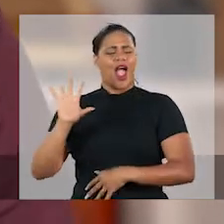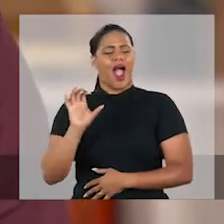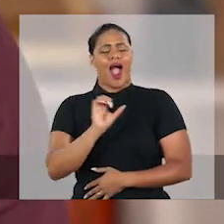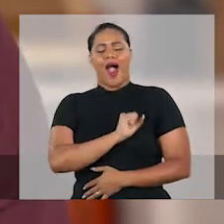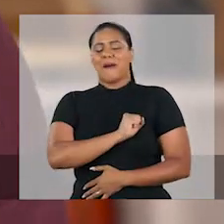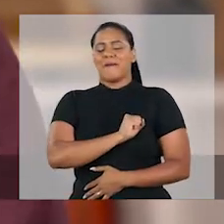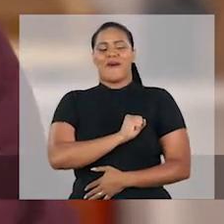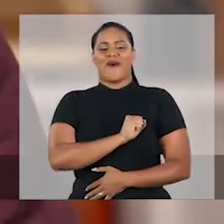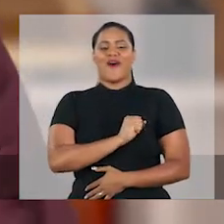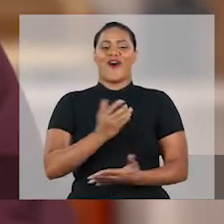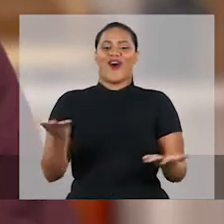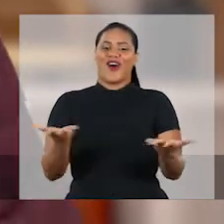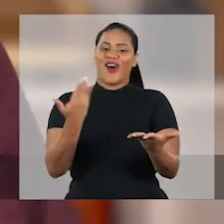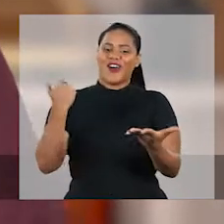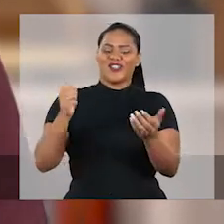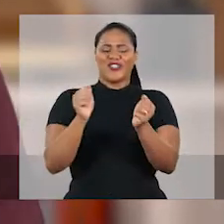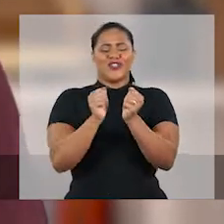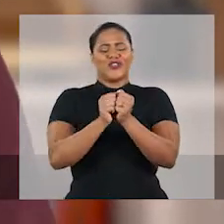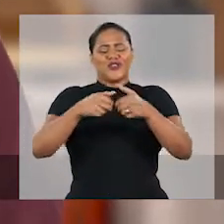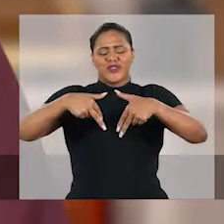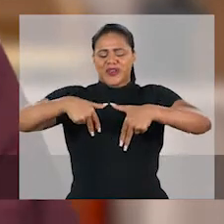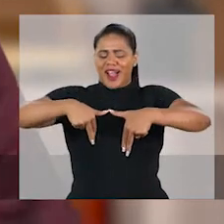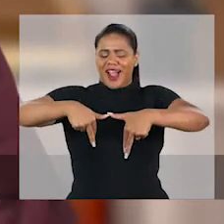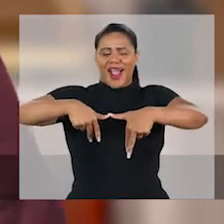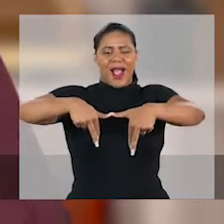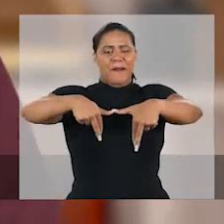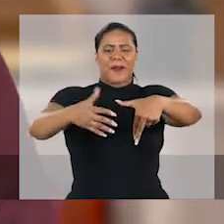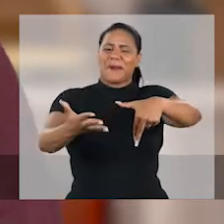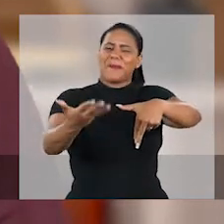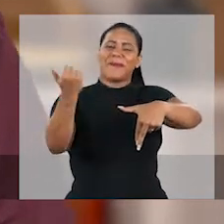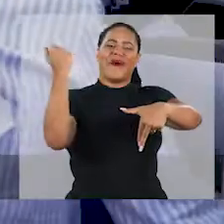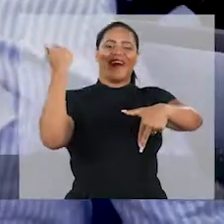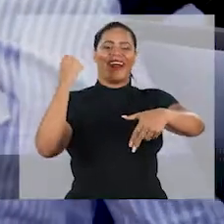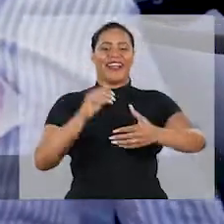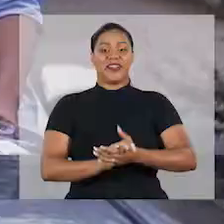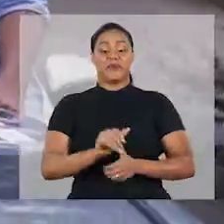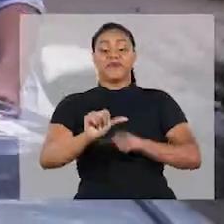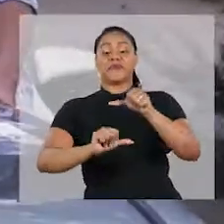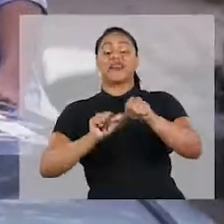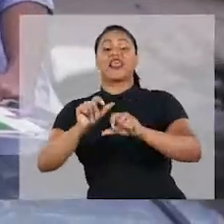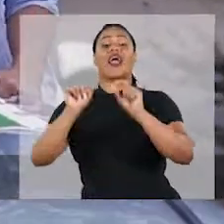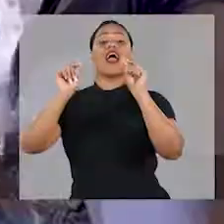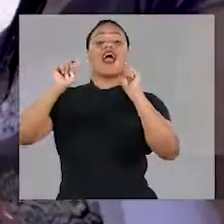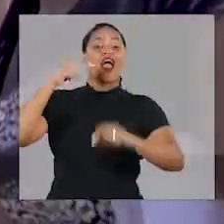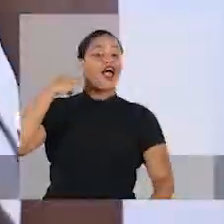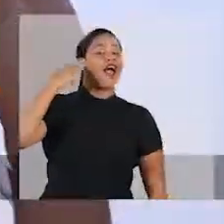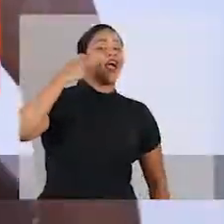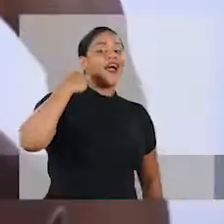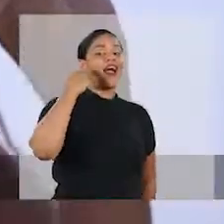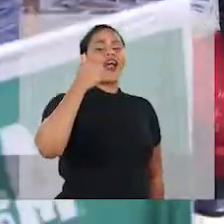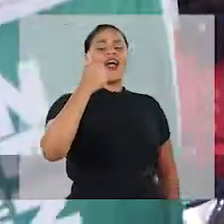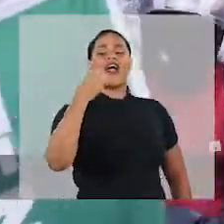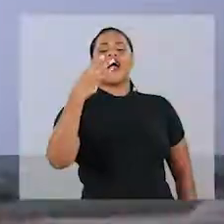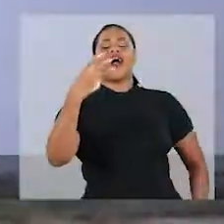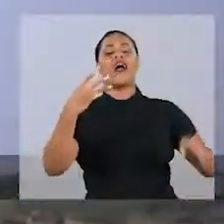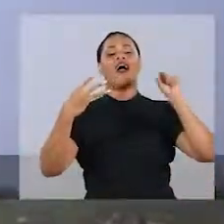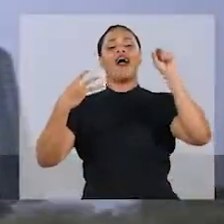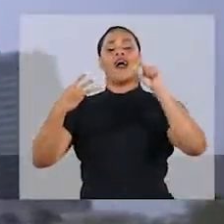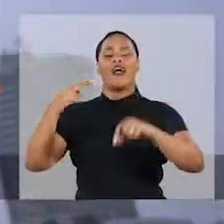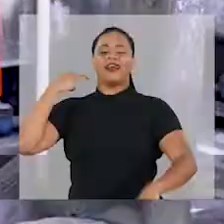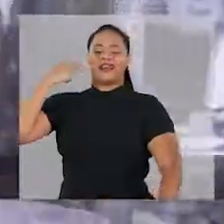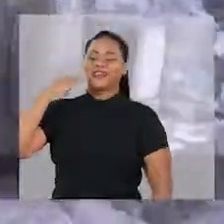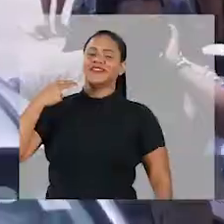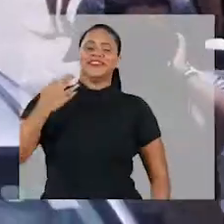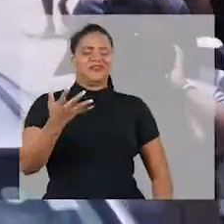amor no coração, que vamos seguir o nosso caminho. Vamos juntos! E a mudança qual é? O 13 quem é?